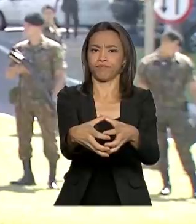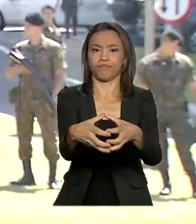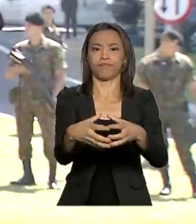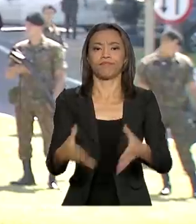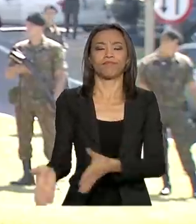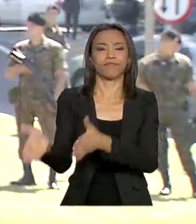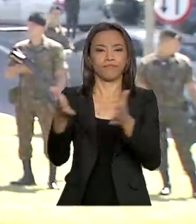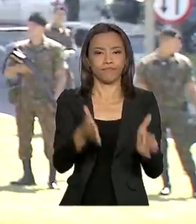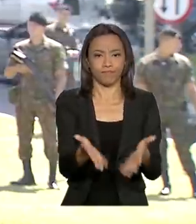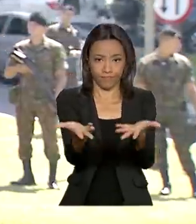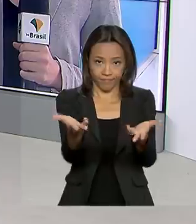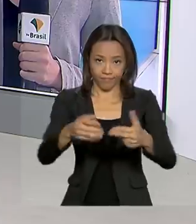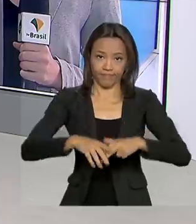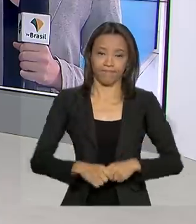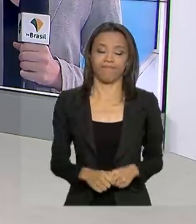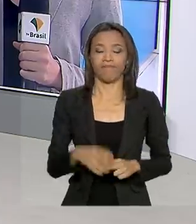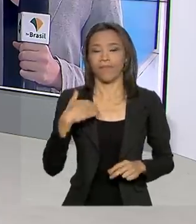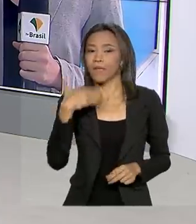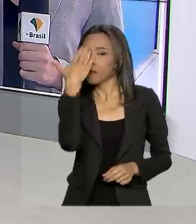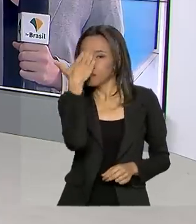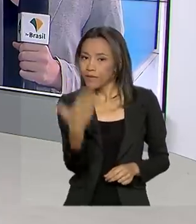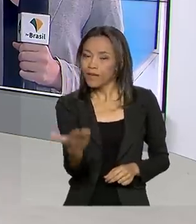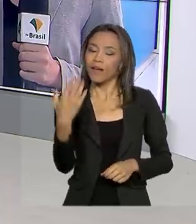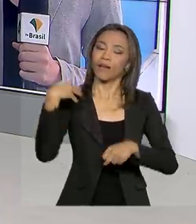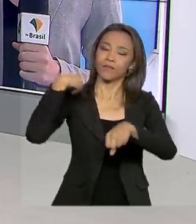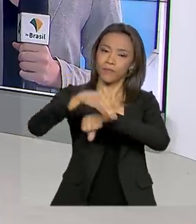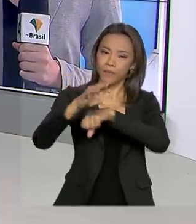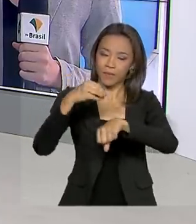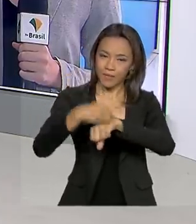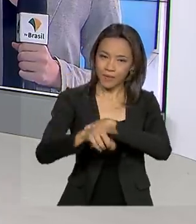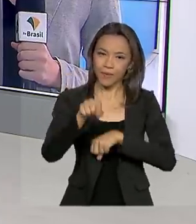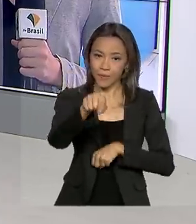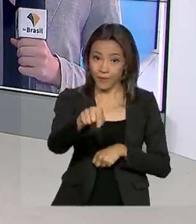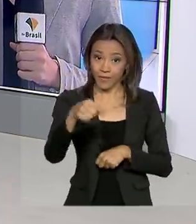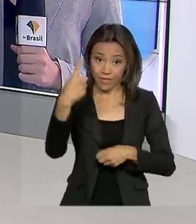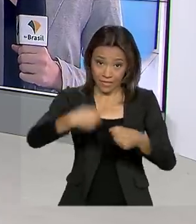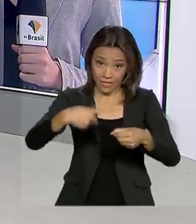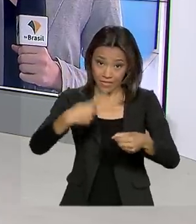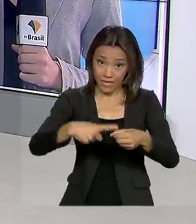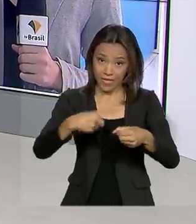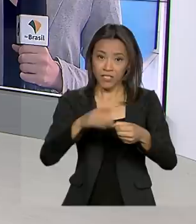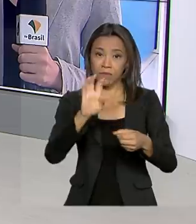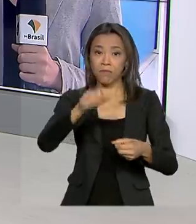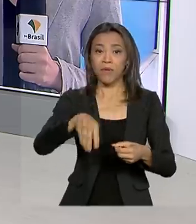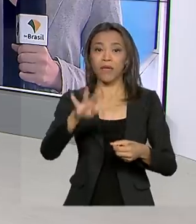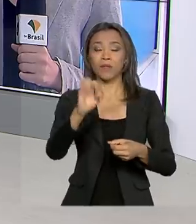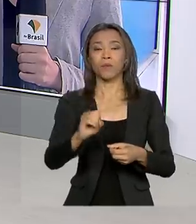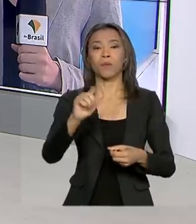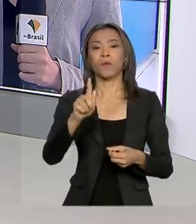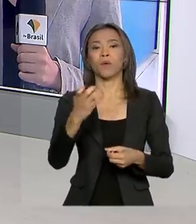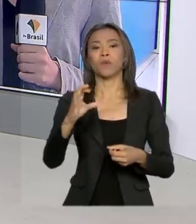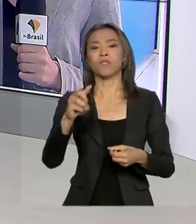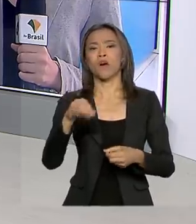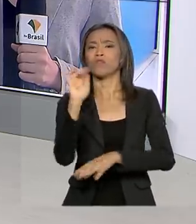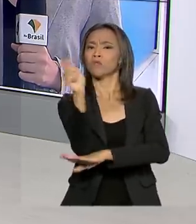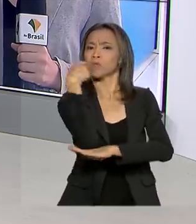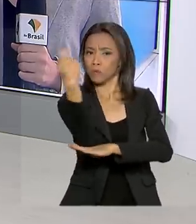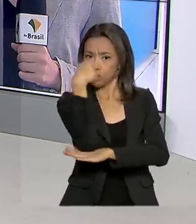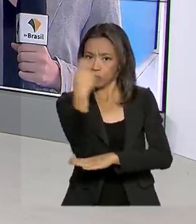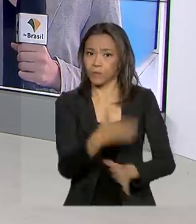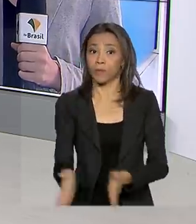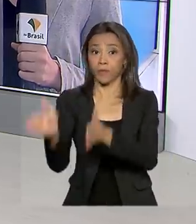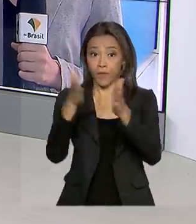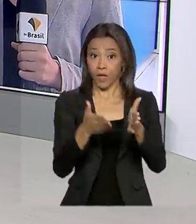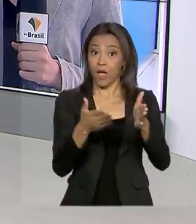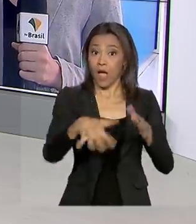Agora volto com você, Renata. Obrigada, Dani, pelas suas informações ao vivo, direto de Bento Gonçalves, no Rio Grande do Sul. E olha, o setor industrial